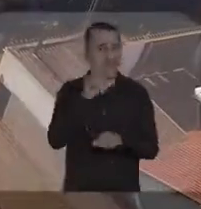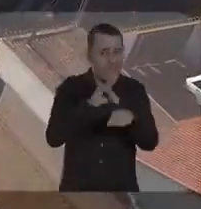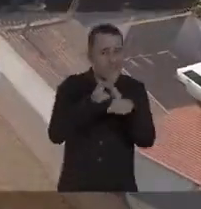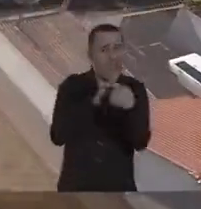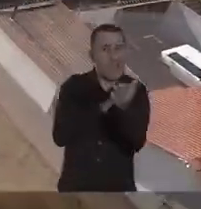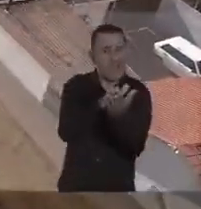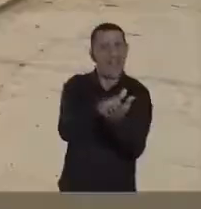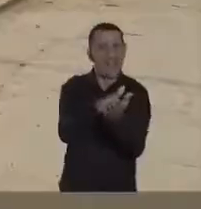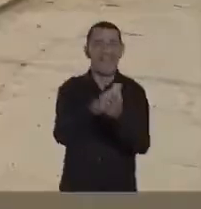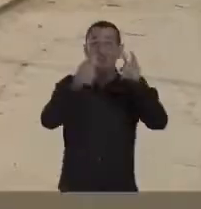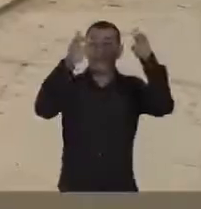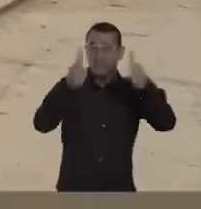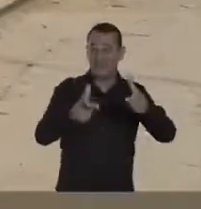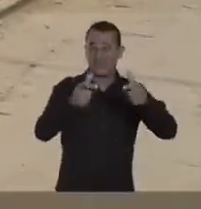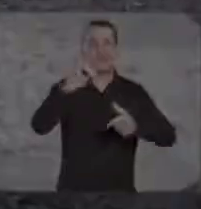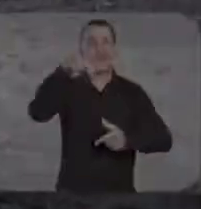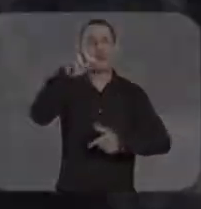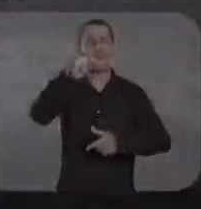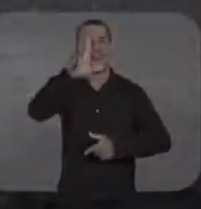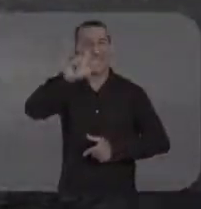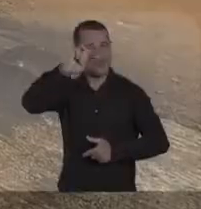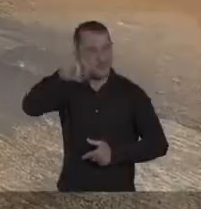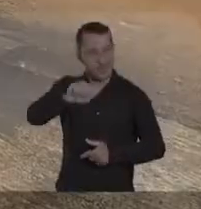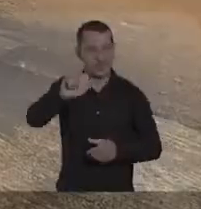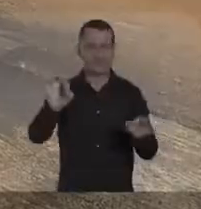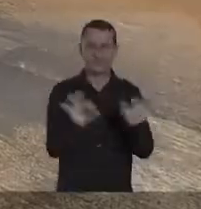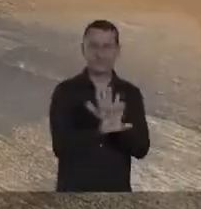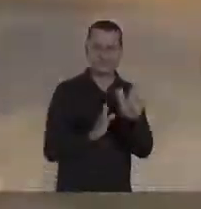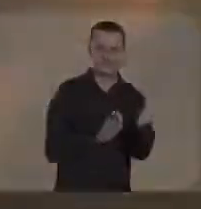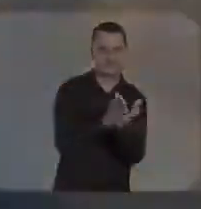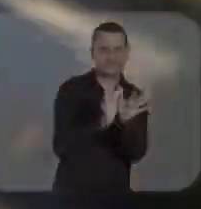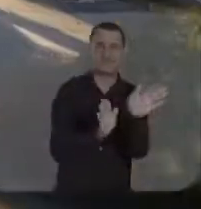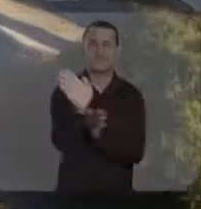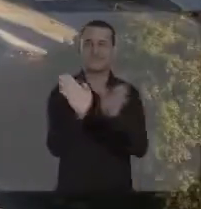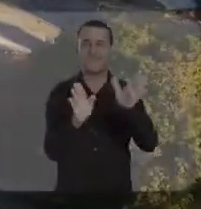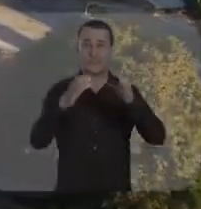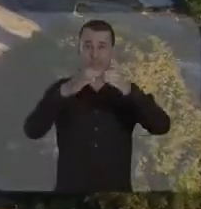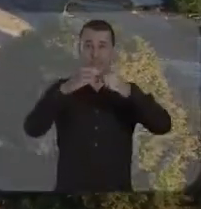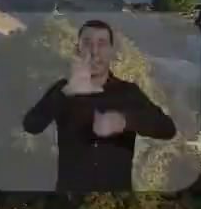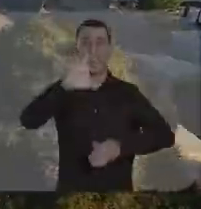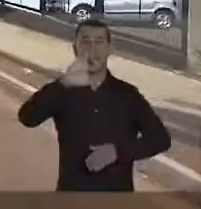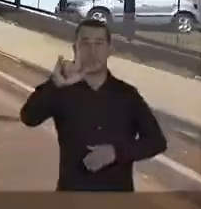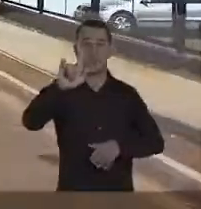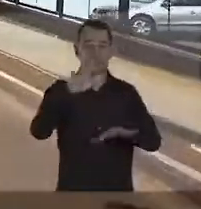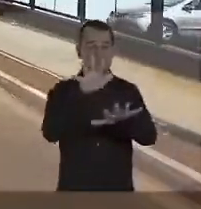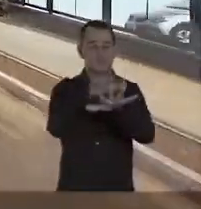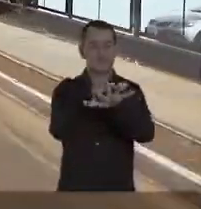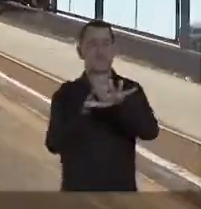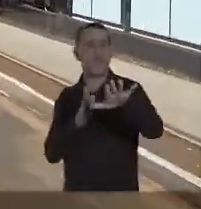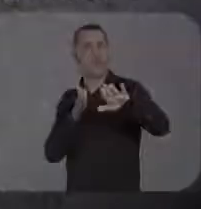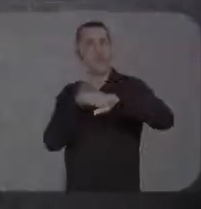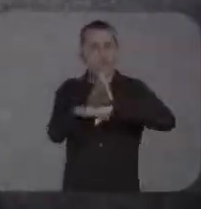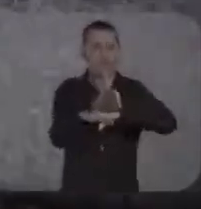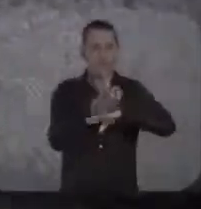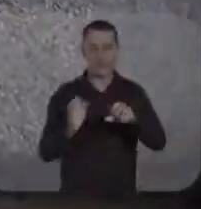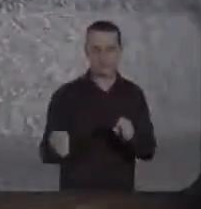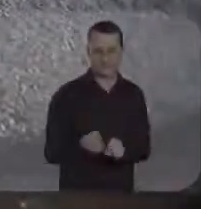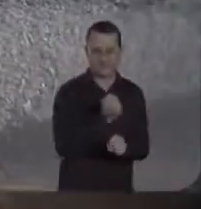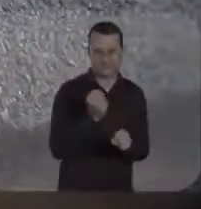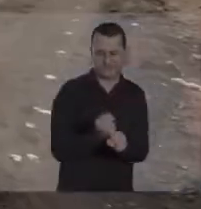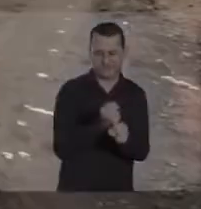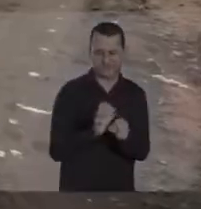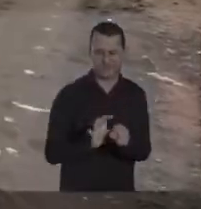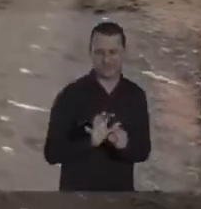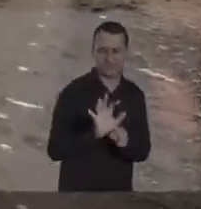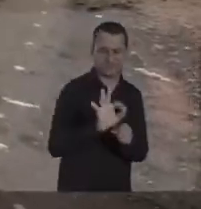Marquinhos já tem recursos garantidos para mais 30 frentes de pavimentação. Na região do Nova Lima, todas as etapas vão superar o